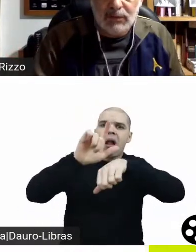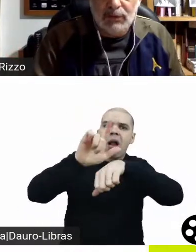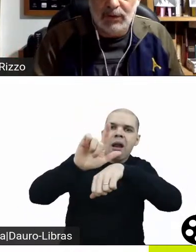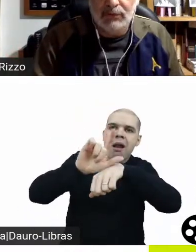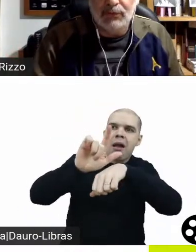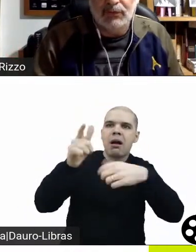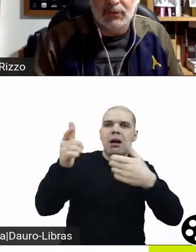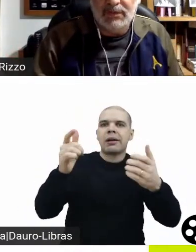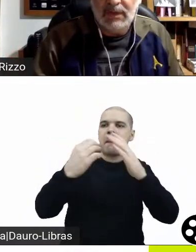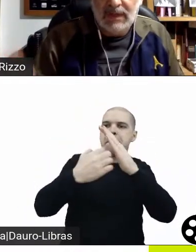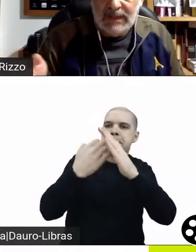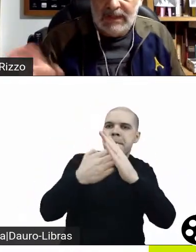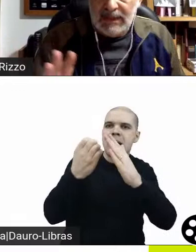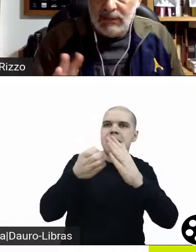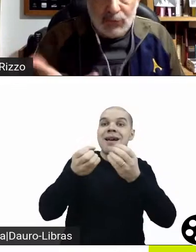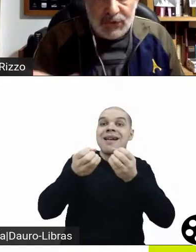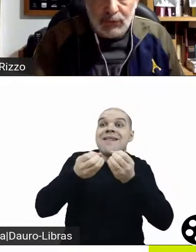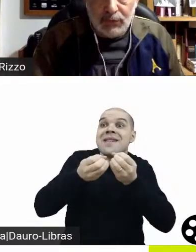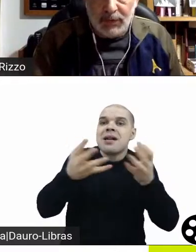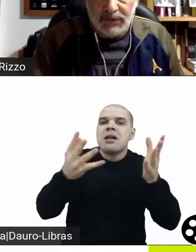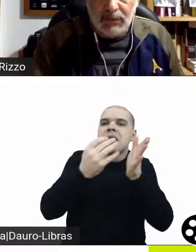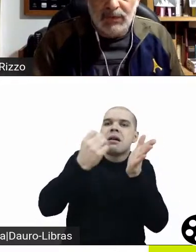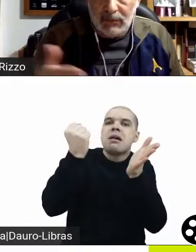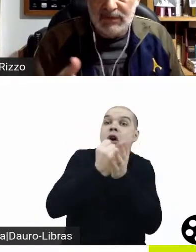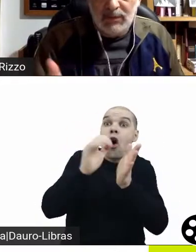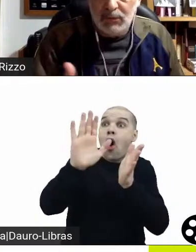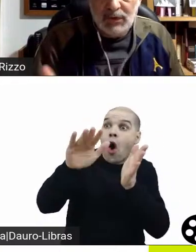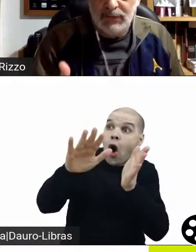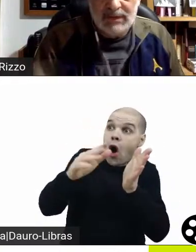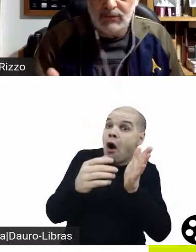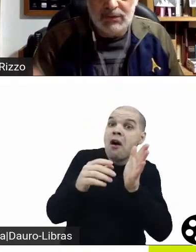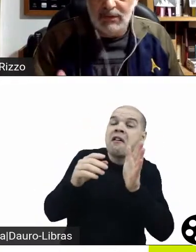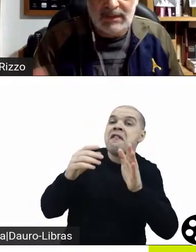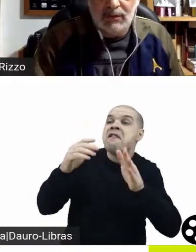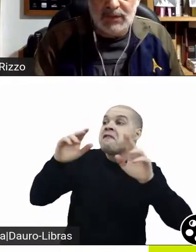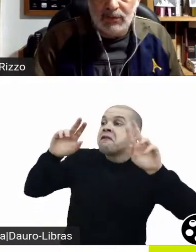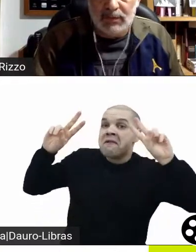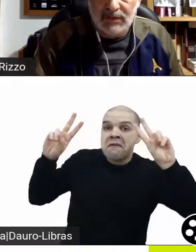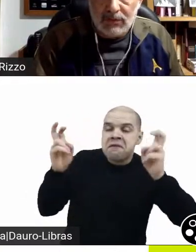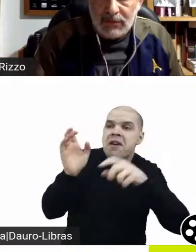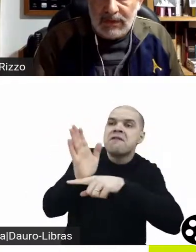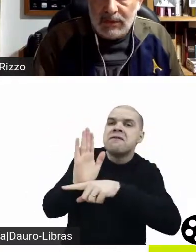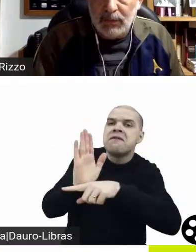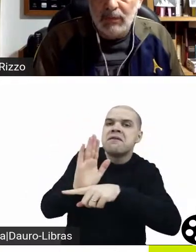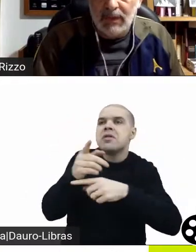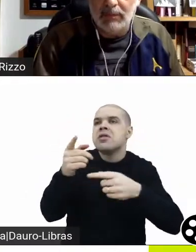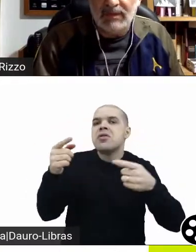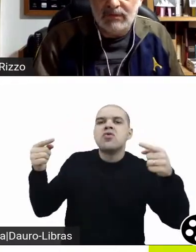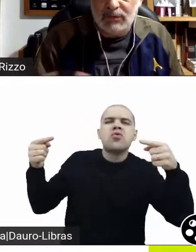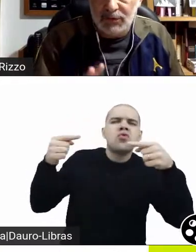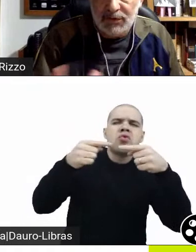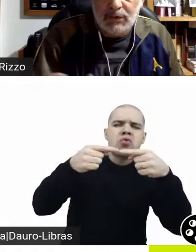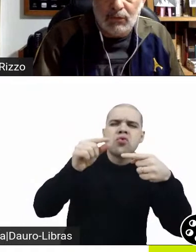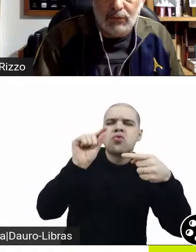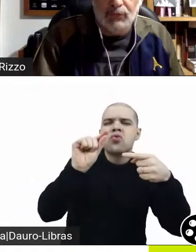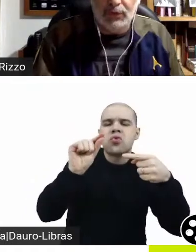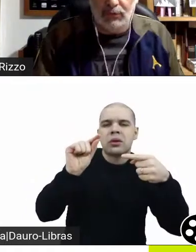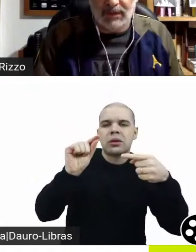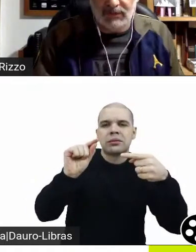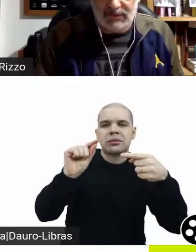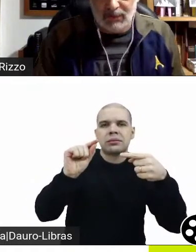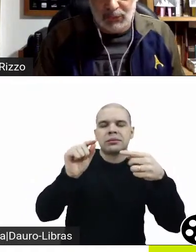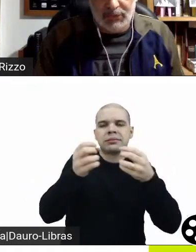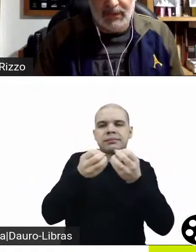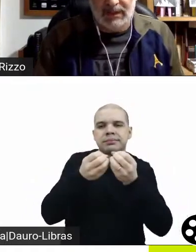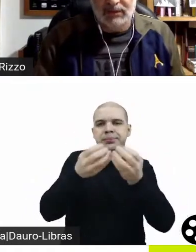São as distribuidoras dos filmes, os títulos, por exemplo. O Casamento de Muriel foi traduzido literalmente no Brasil, não tem tanto problema, mas quando a gente encontra um